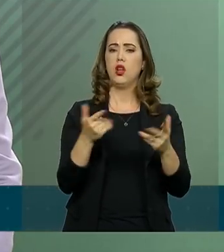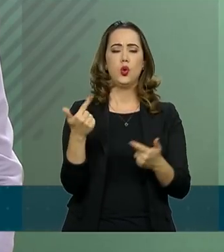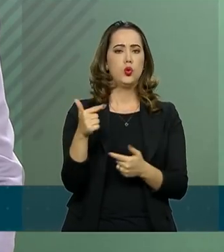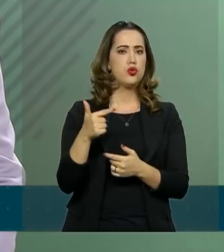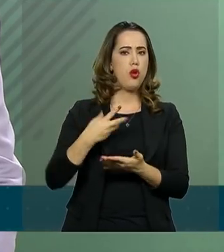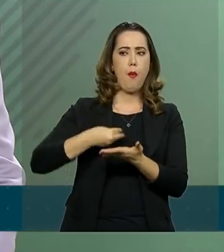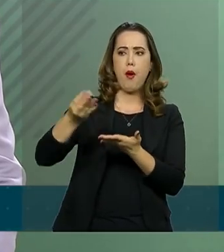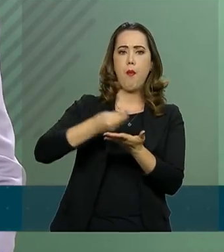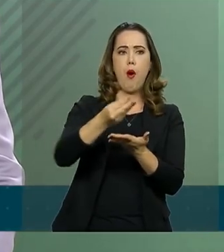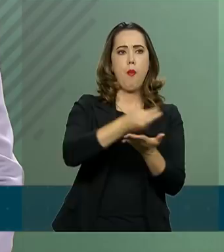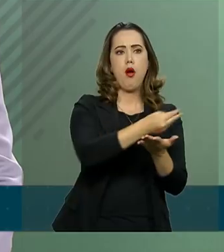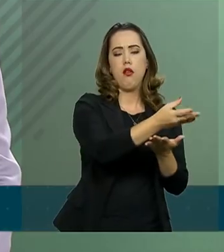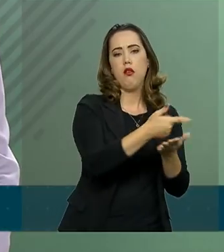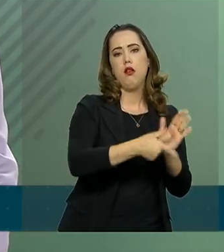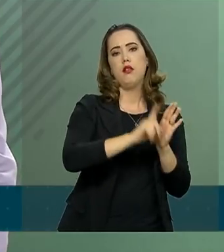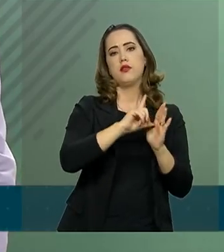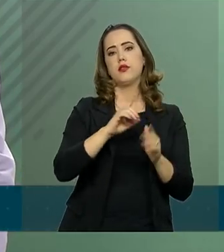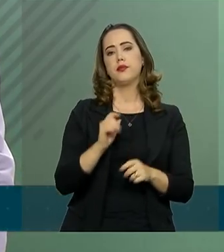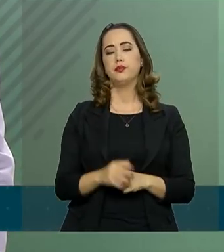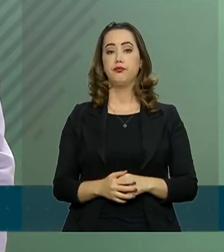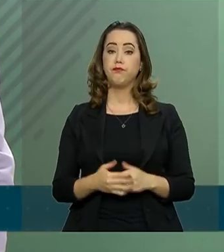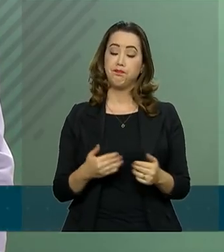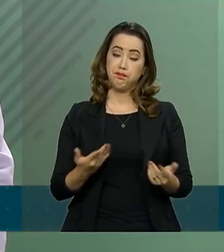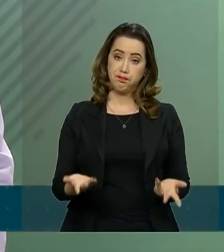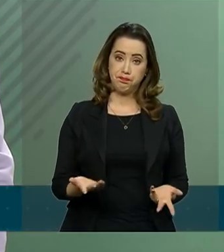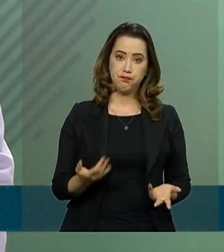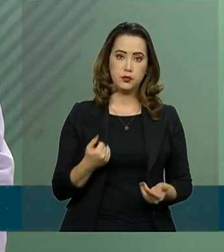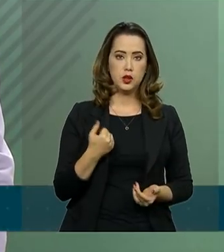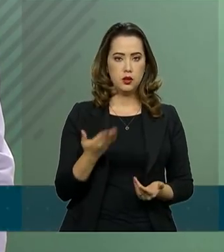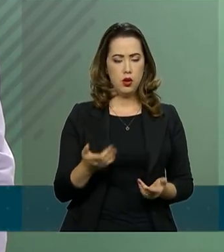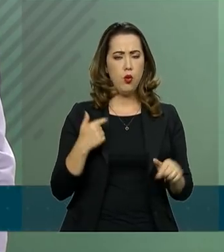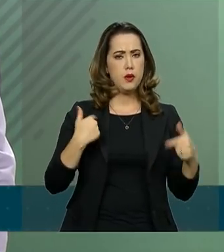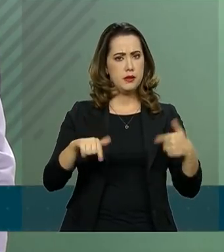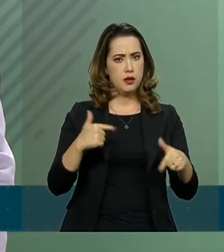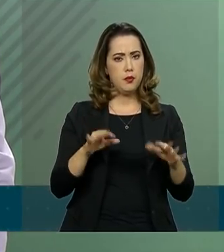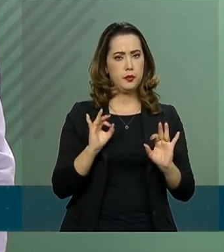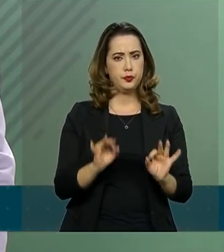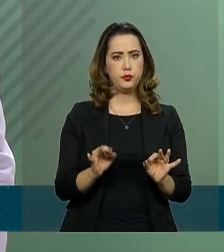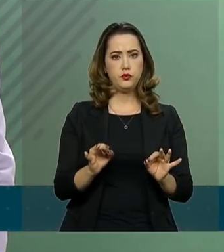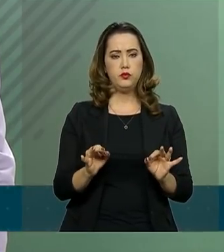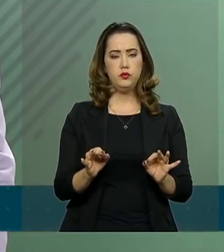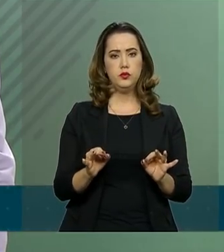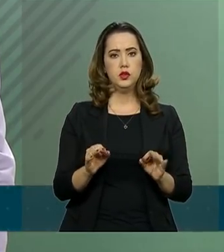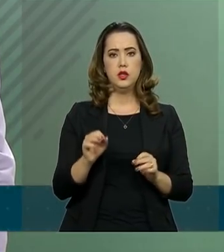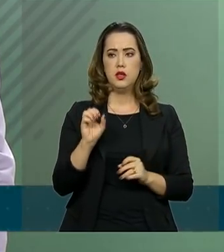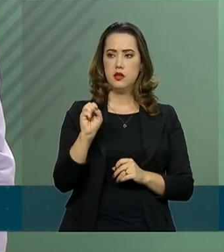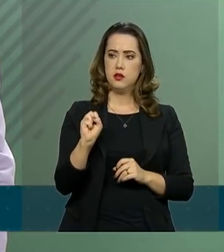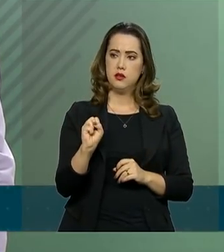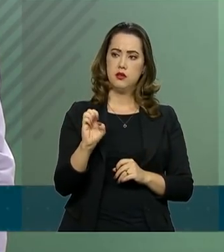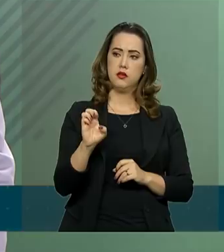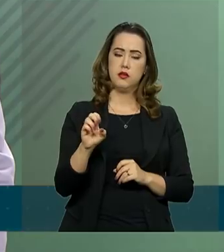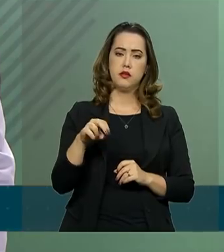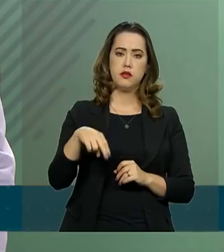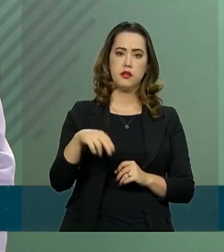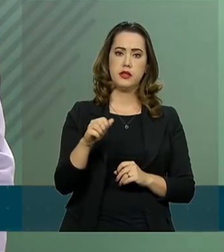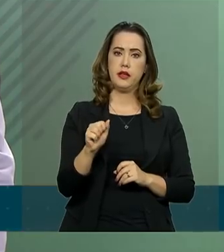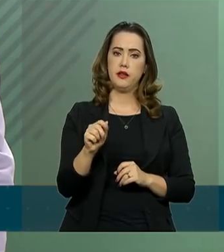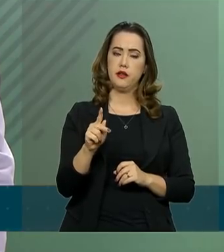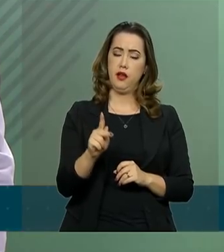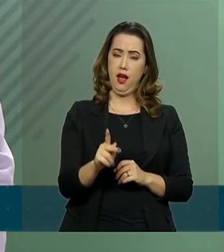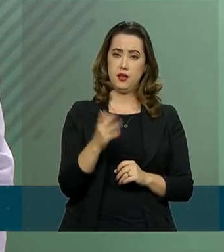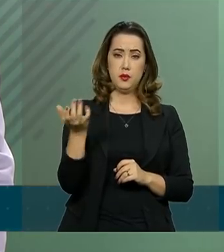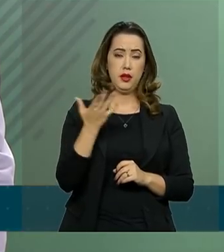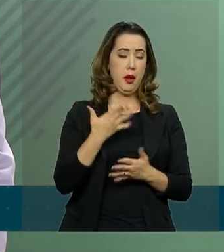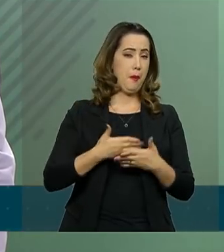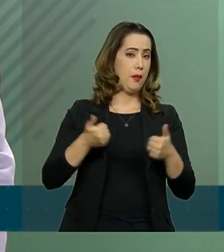tinham sido doados anteriormente. Com esta ação, a SENASP pretende reforçar a